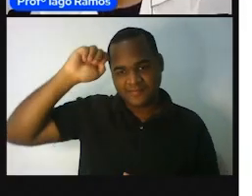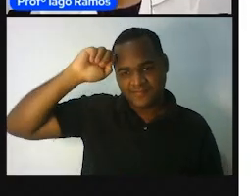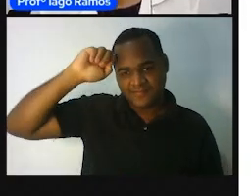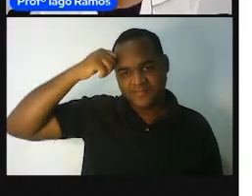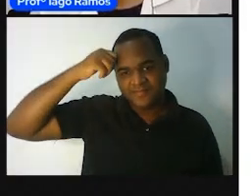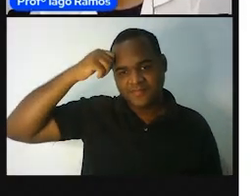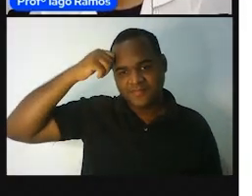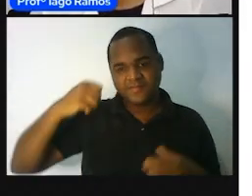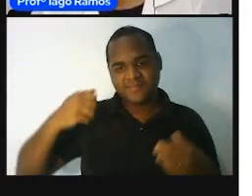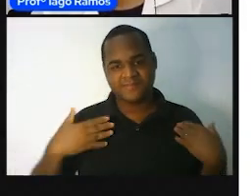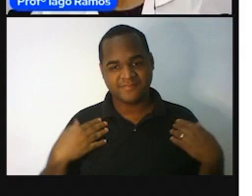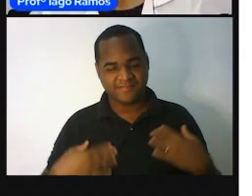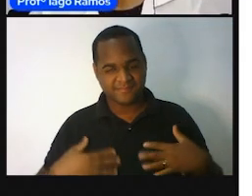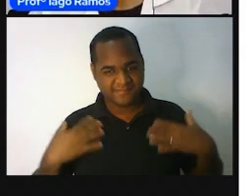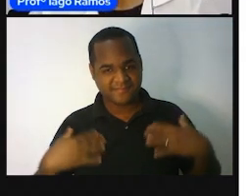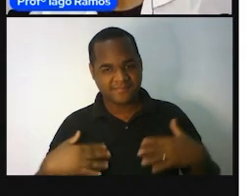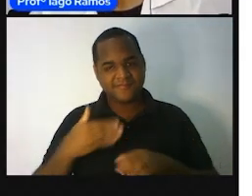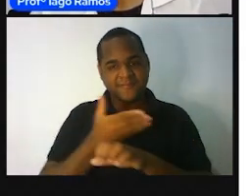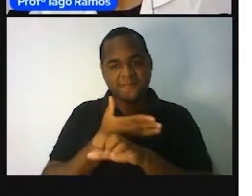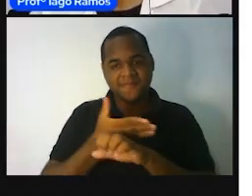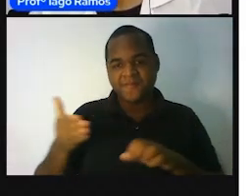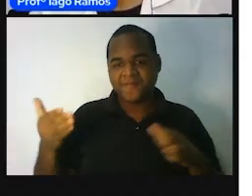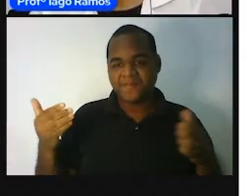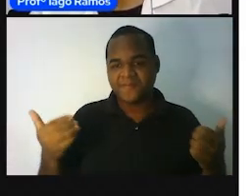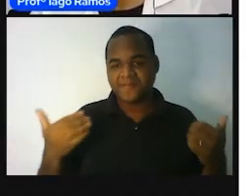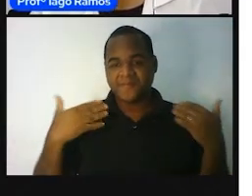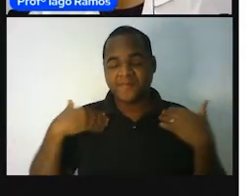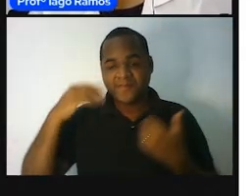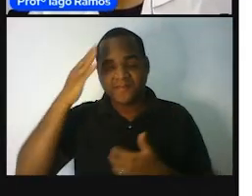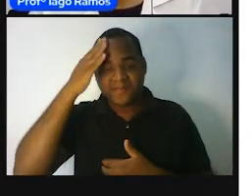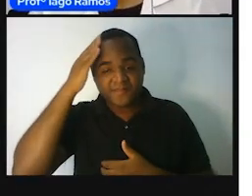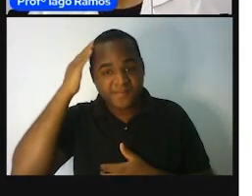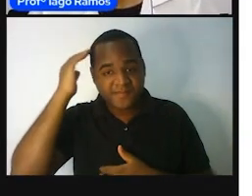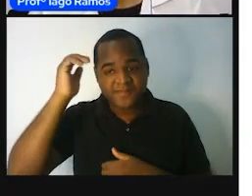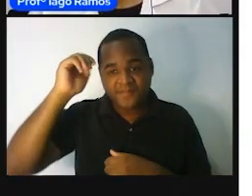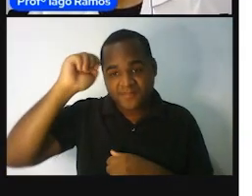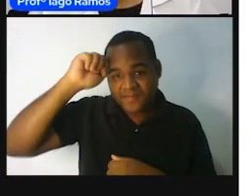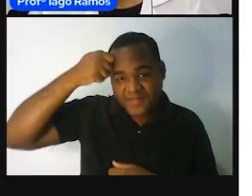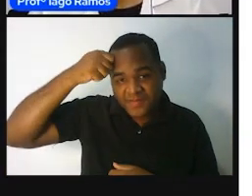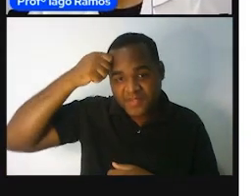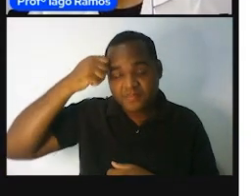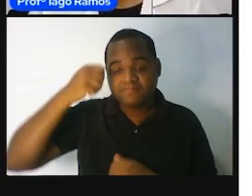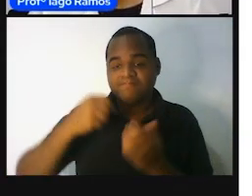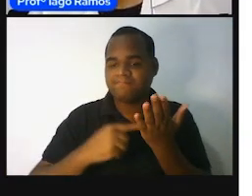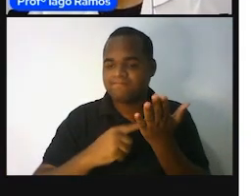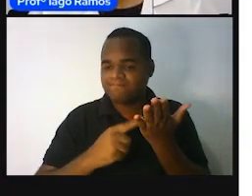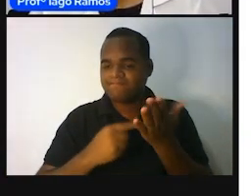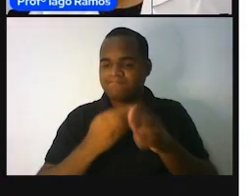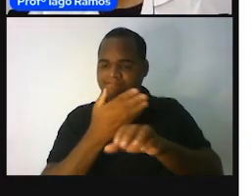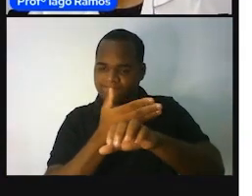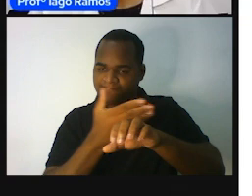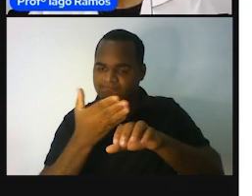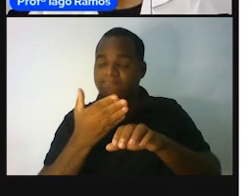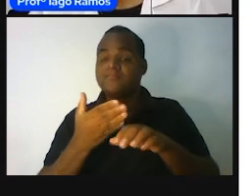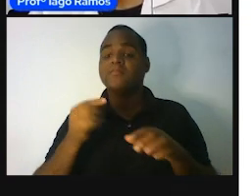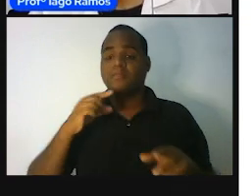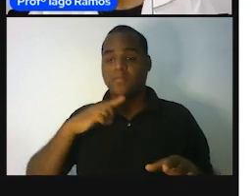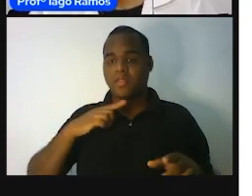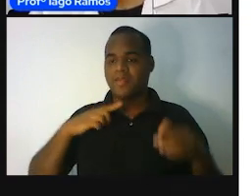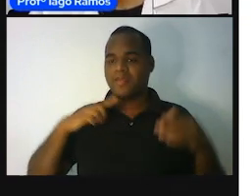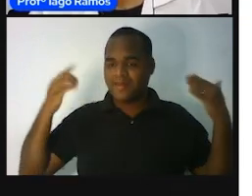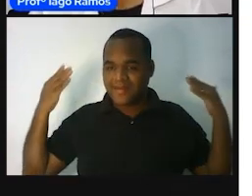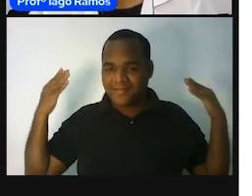branco, quem ainda quer branca, cacabu e preto, e atrás de mim, cacatai da Secretaria